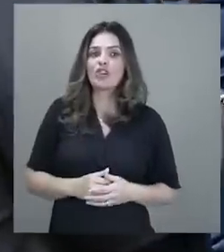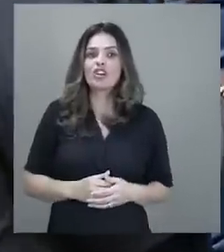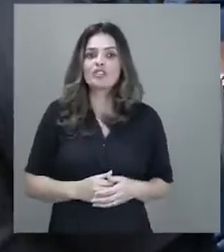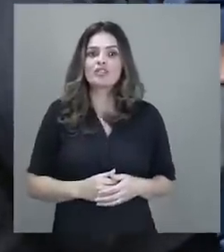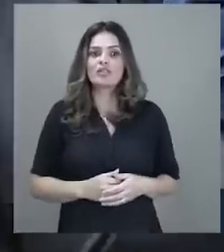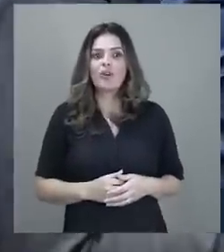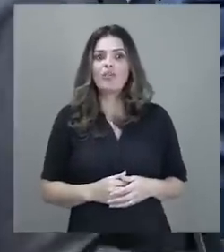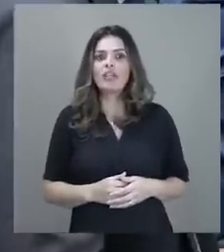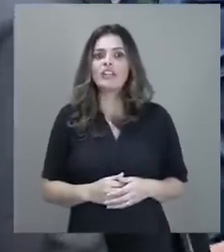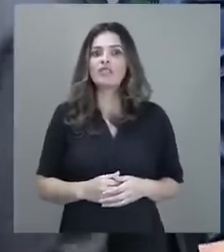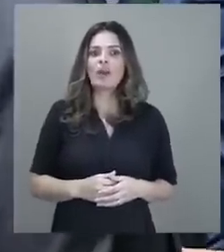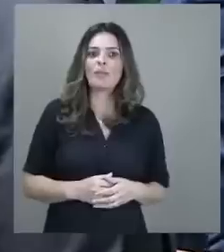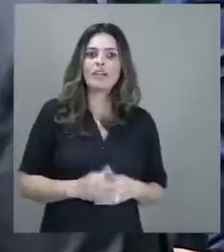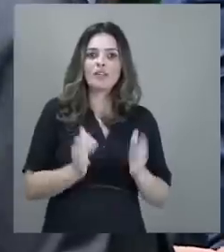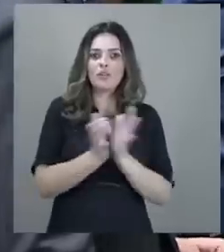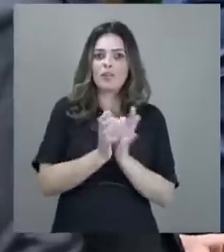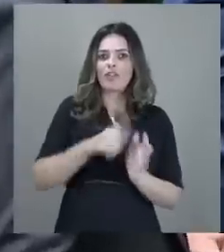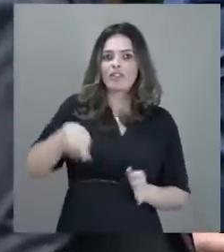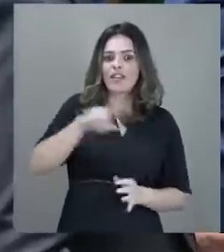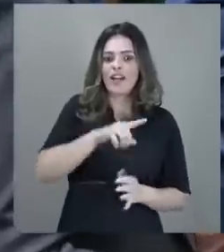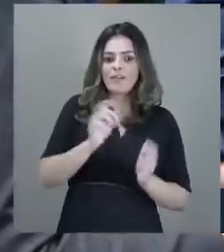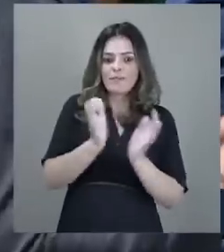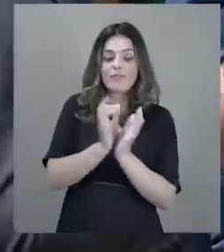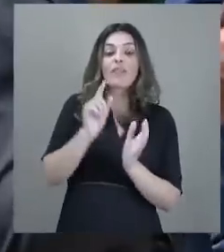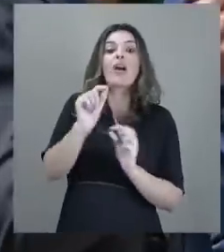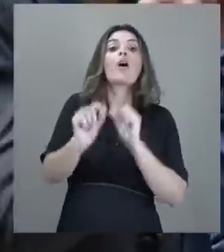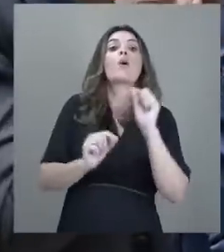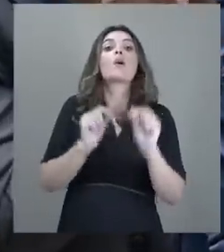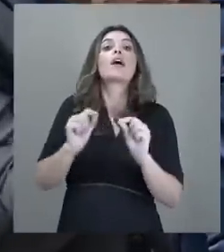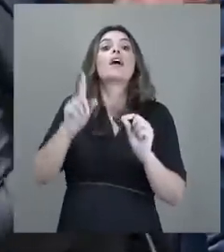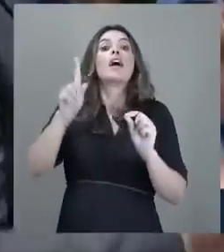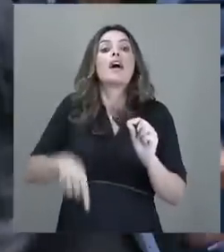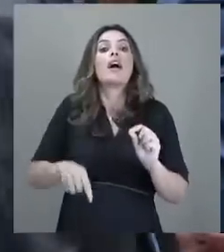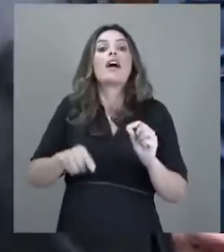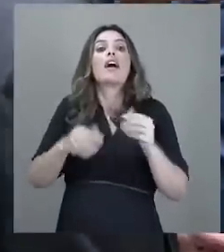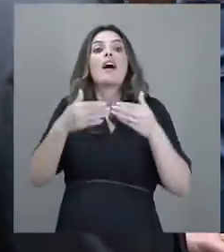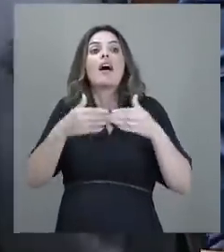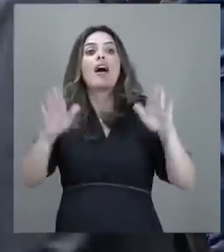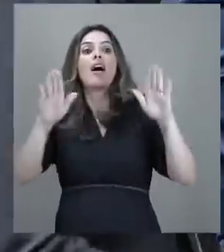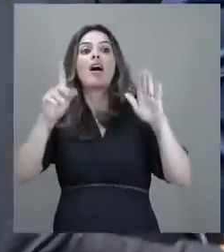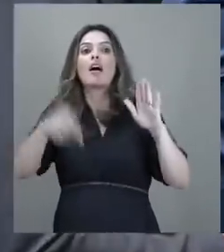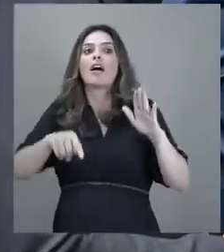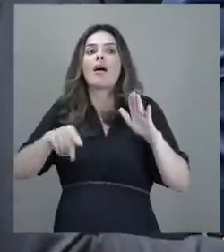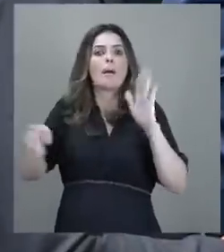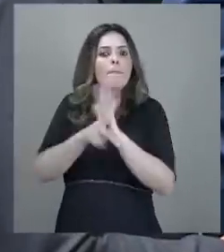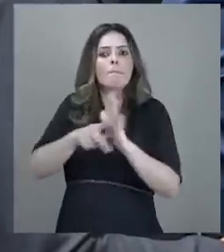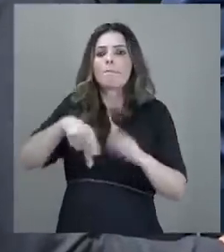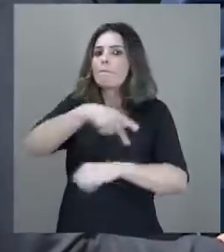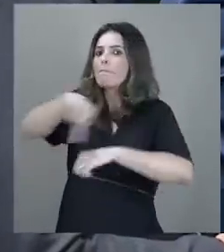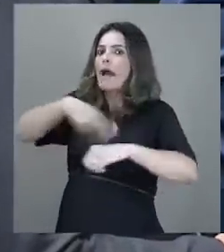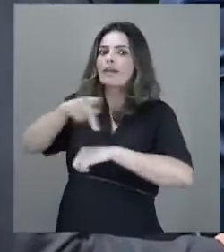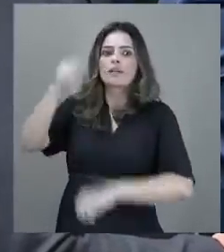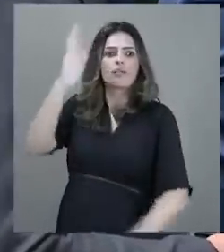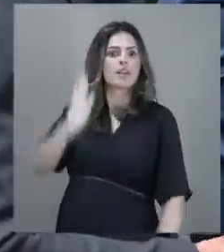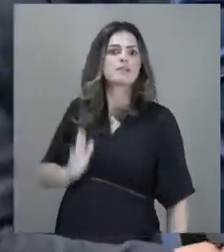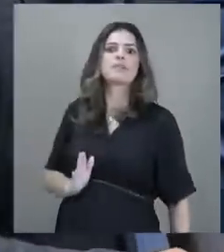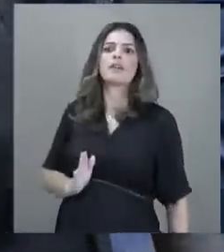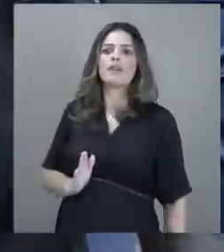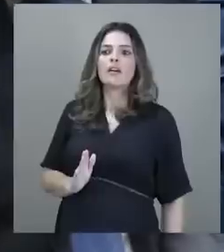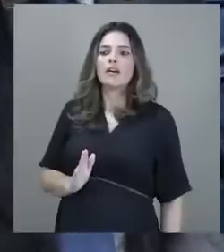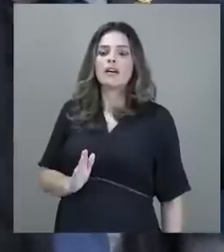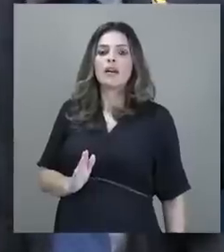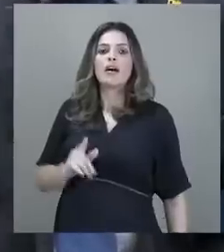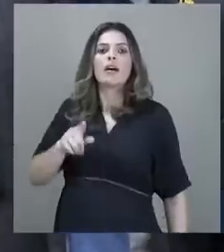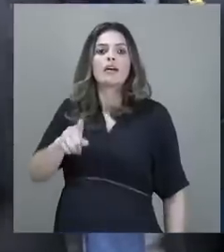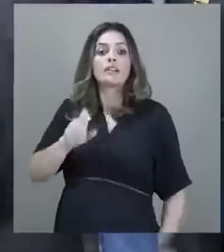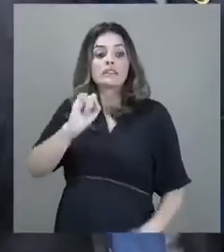Federal, prendendo os delinquentes que atentaram contra os símbolos da pátria brasileira. Então, se a razão